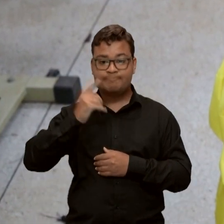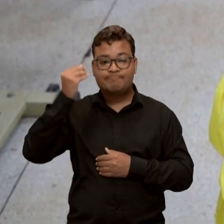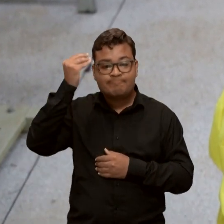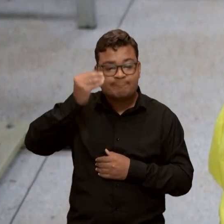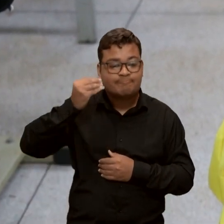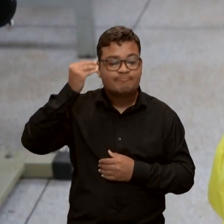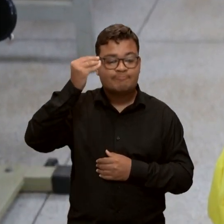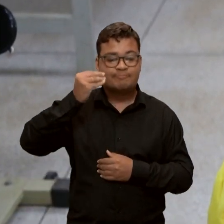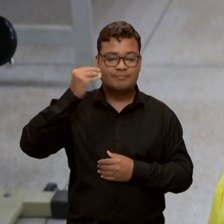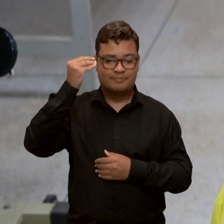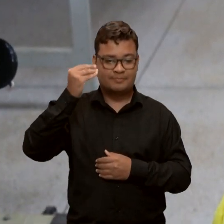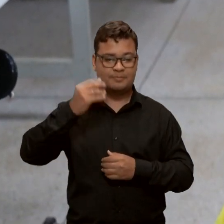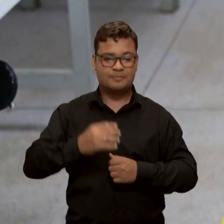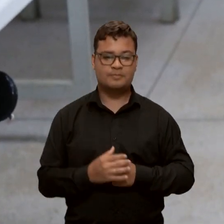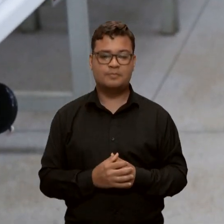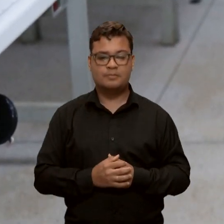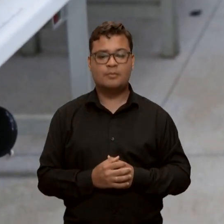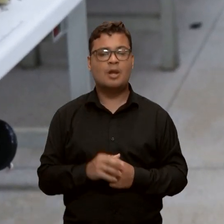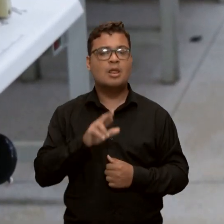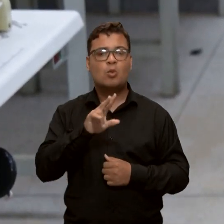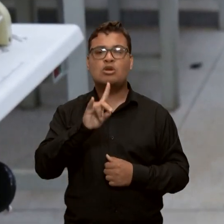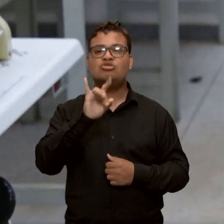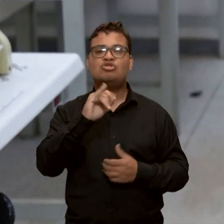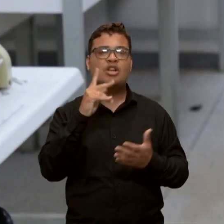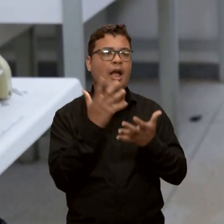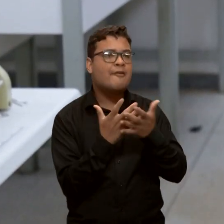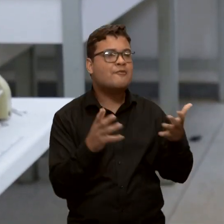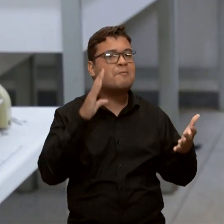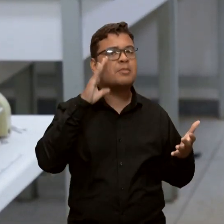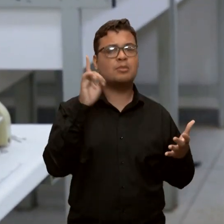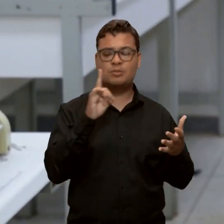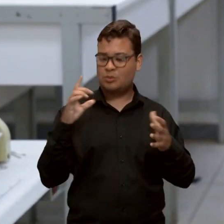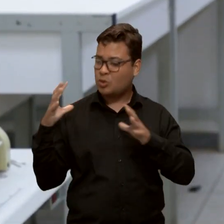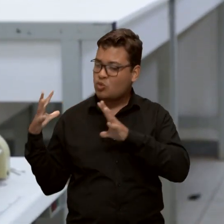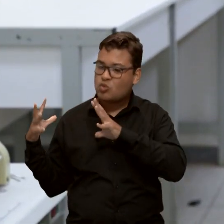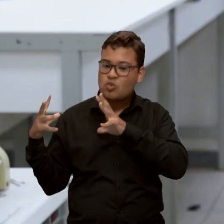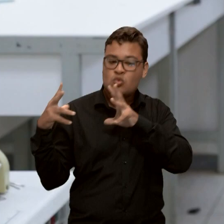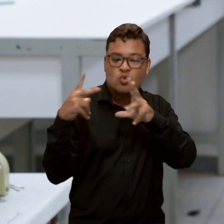Não no dia do evento, mas no todo mesmo.